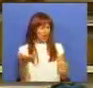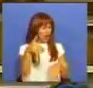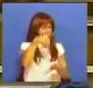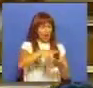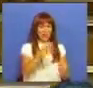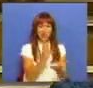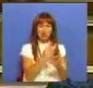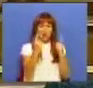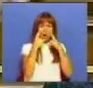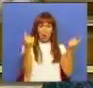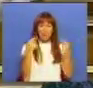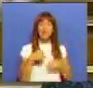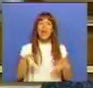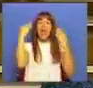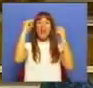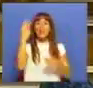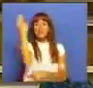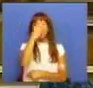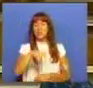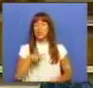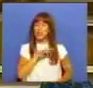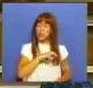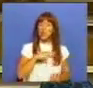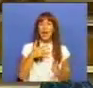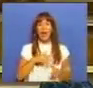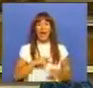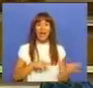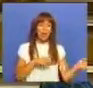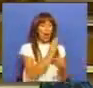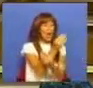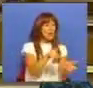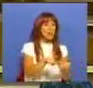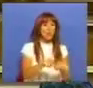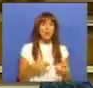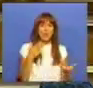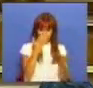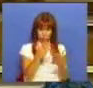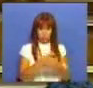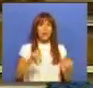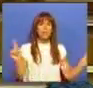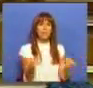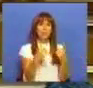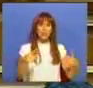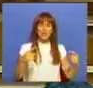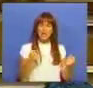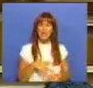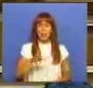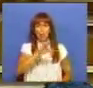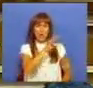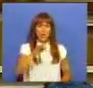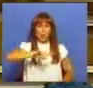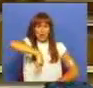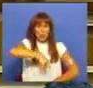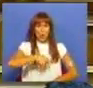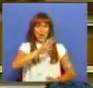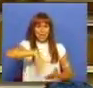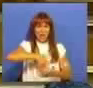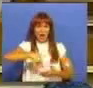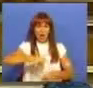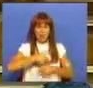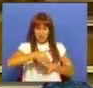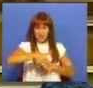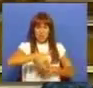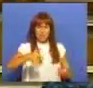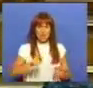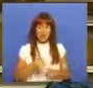na escola pública, ensino artístico. Os senhores querem que estes estudantes que estudam música tenham 44 horas de aulas semanais,